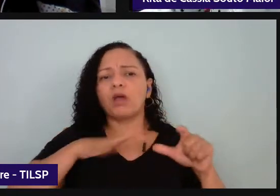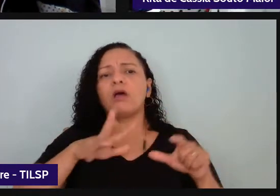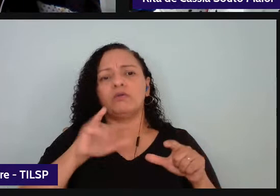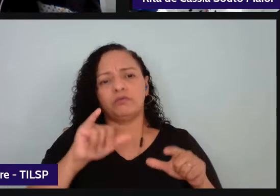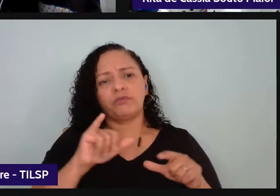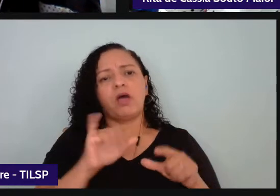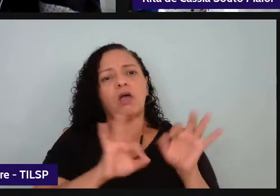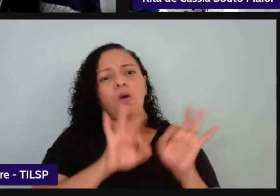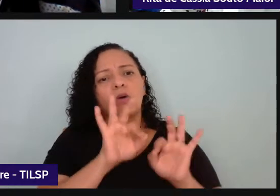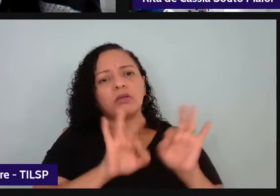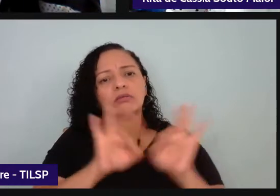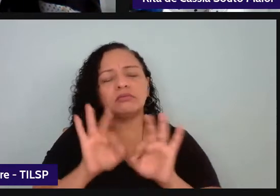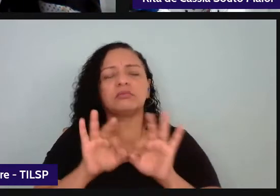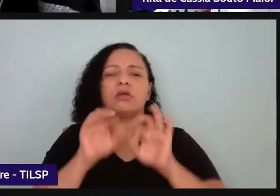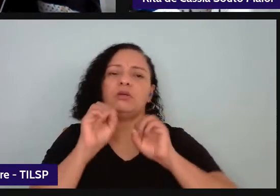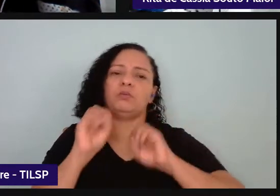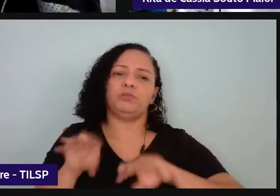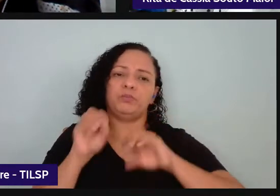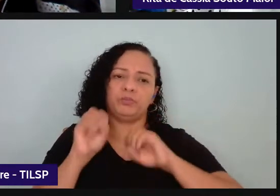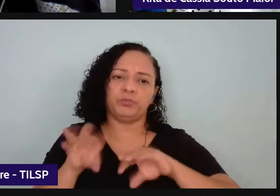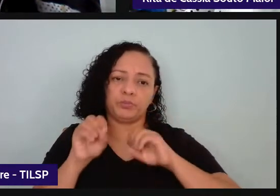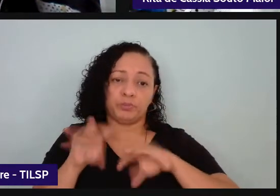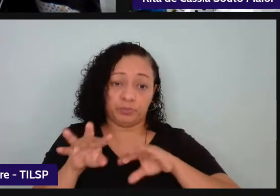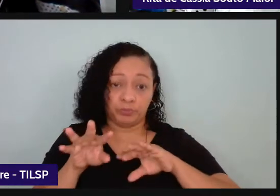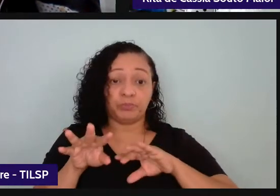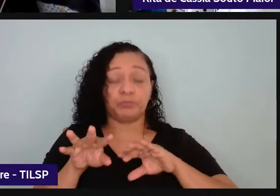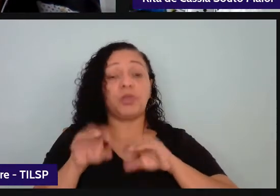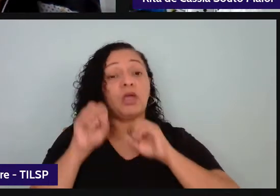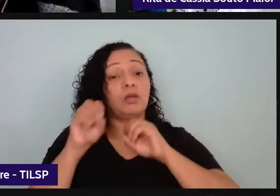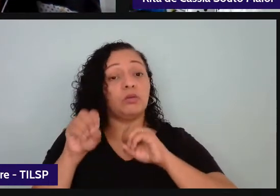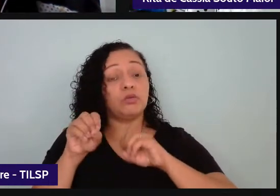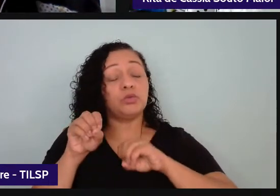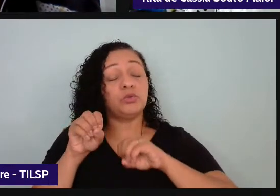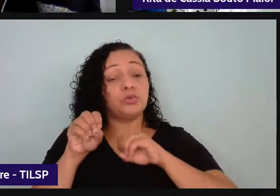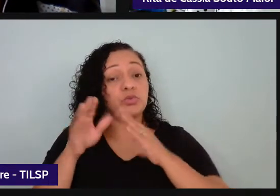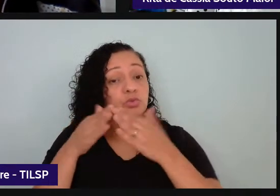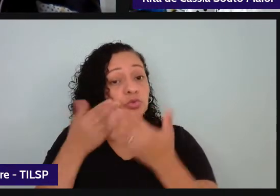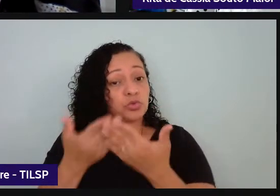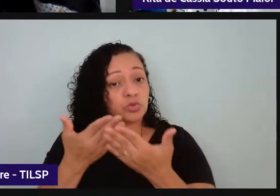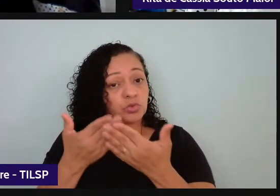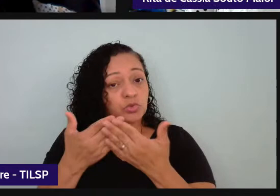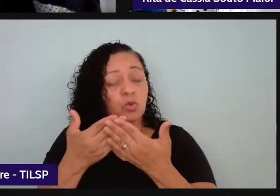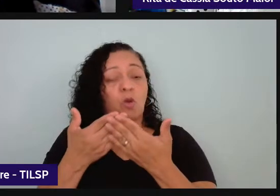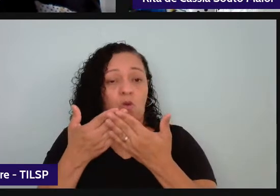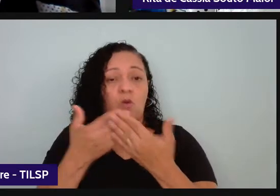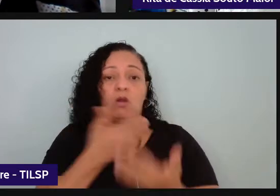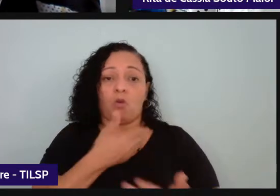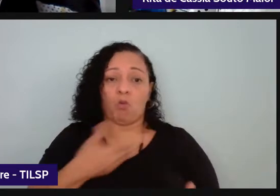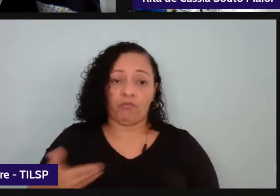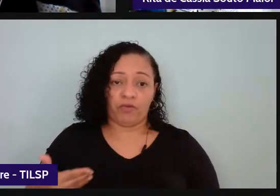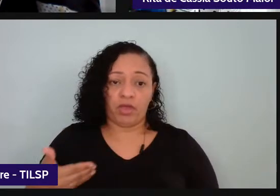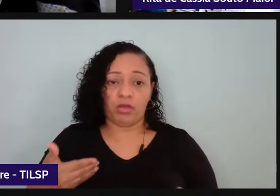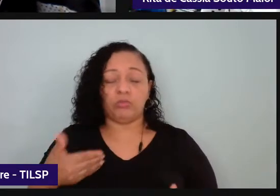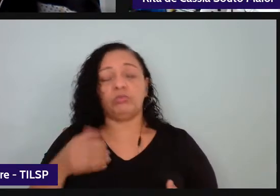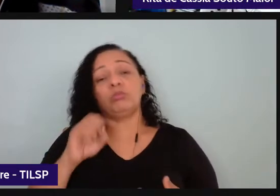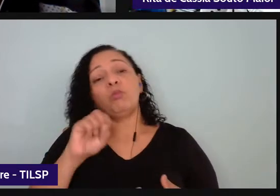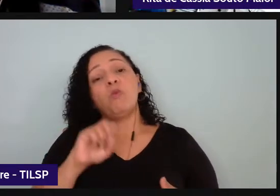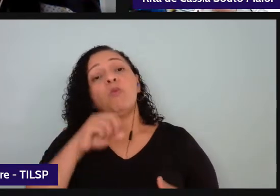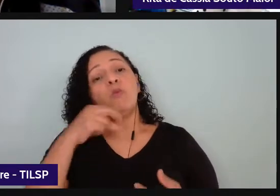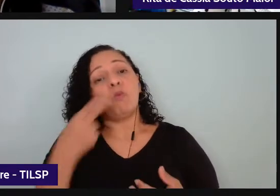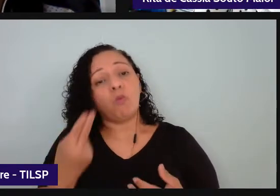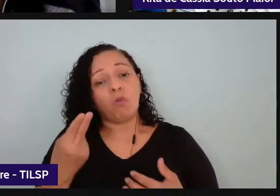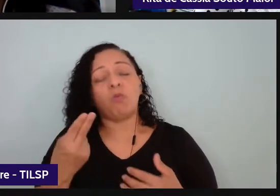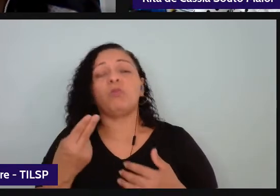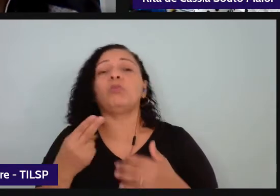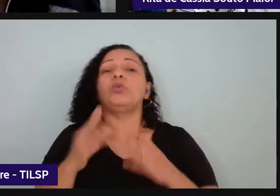para a educação pública né no nosso caso a estadual seja para a a